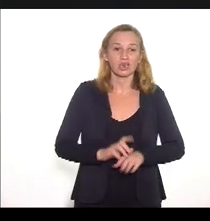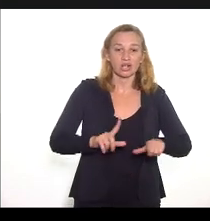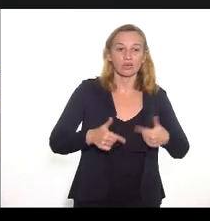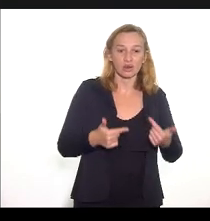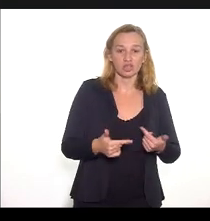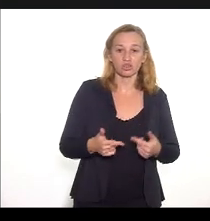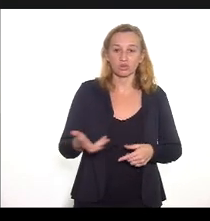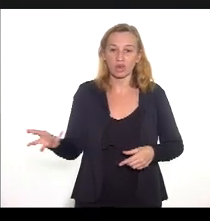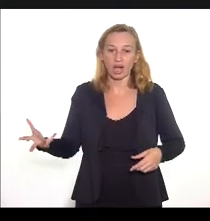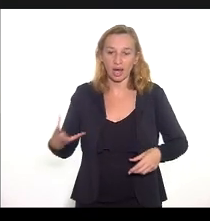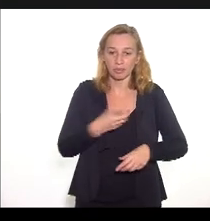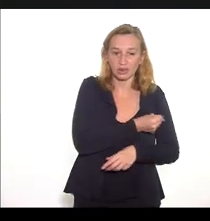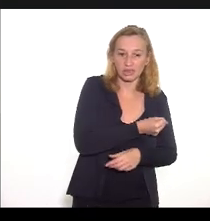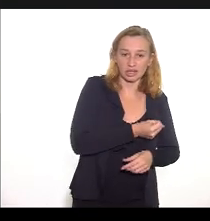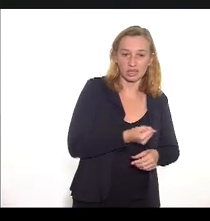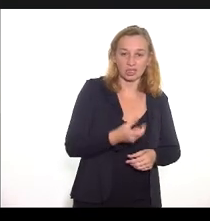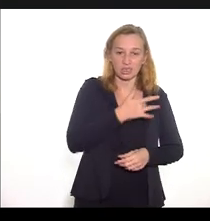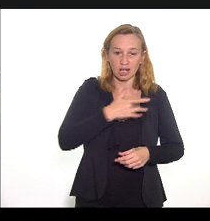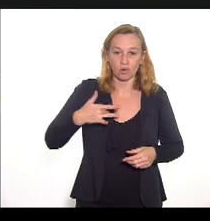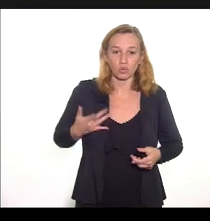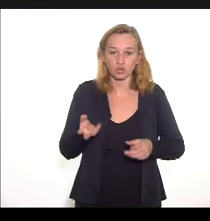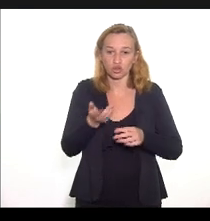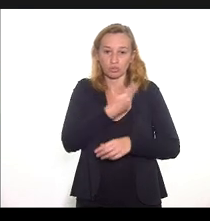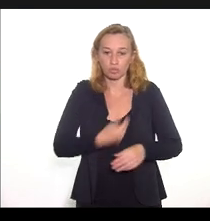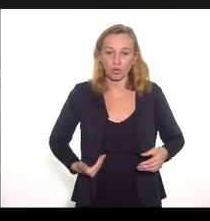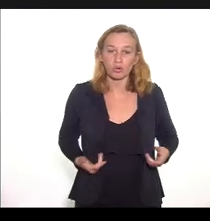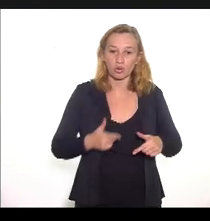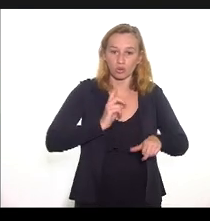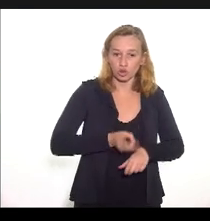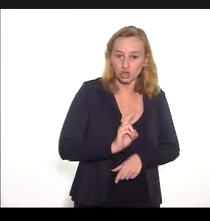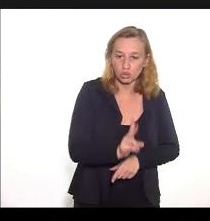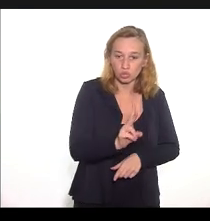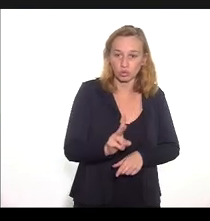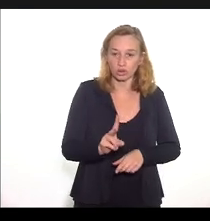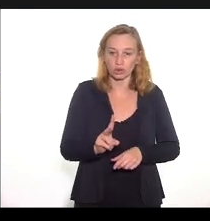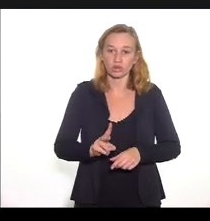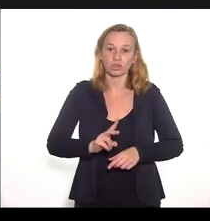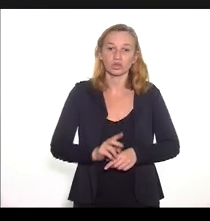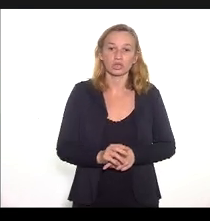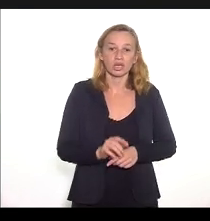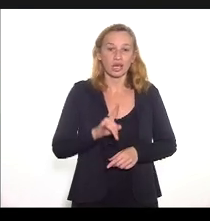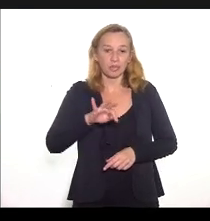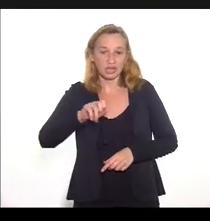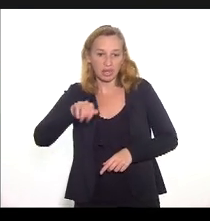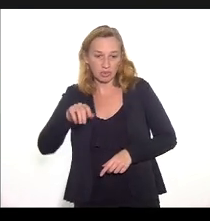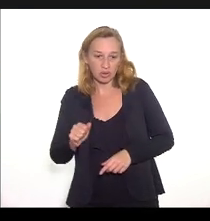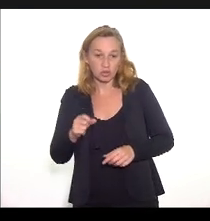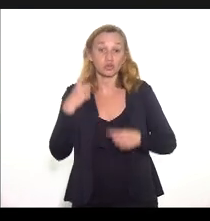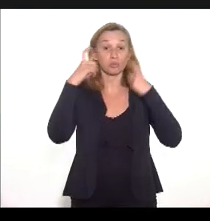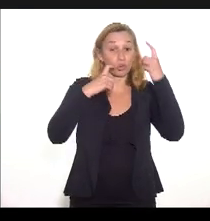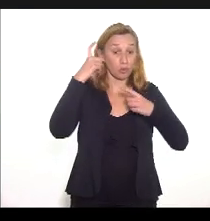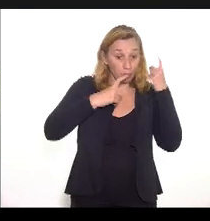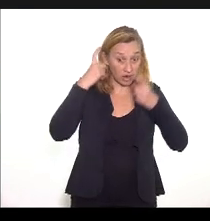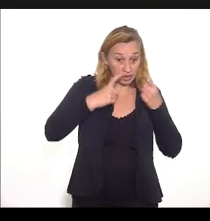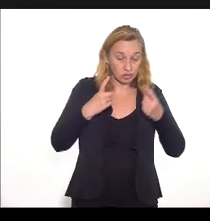emergência de saúde pública pela pandemia do coronavírus persiste, como cenário epidemiológico ainda preocupante,